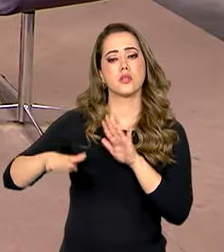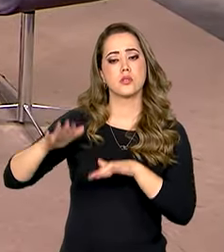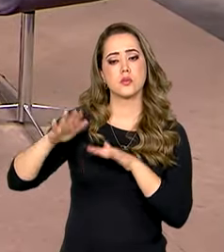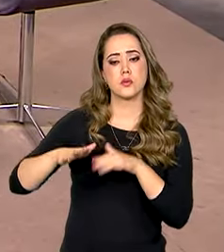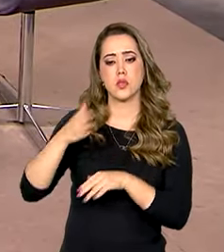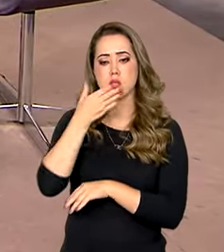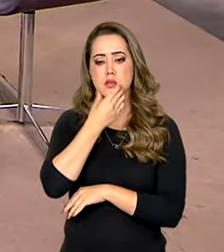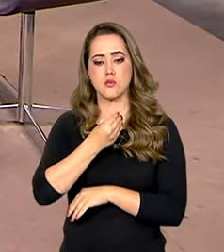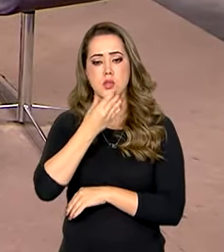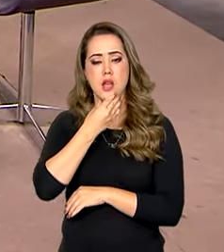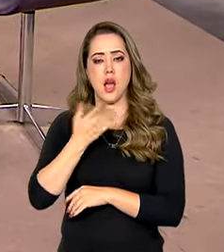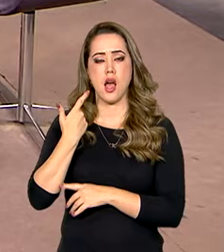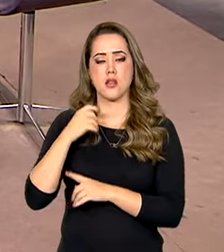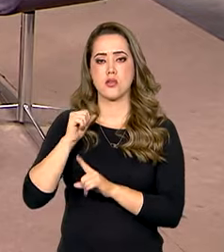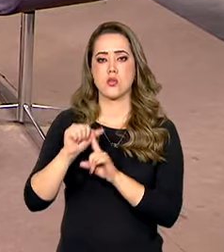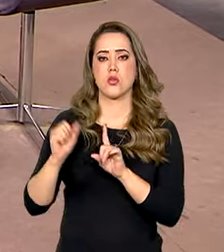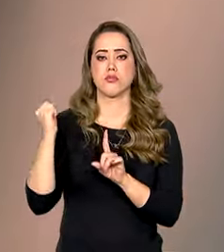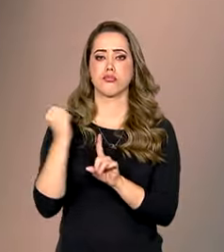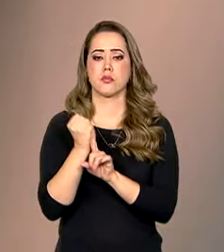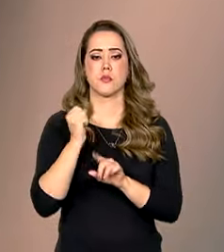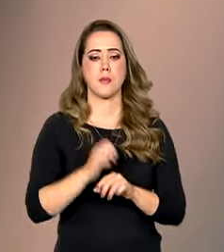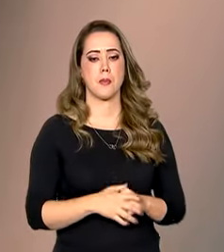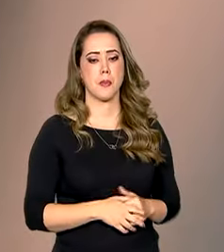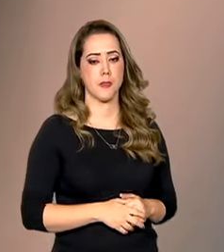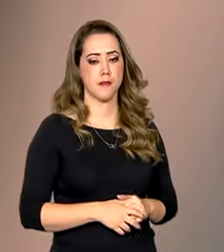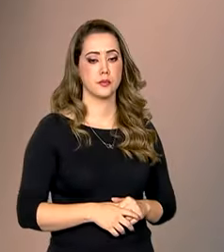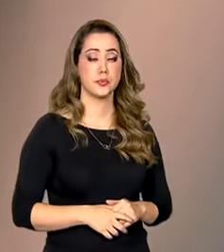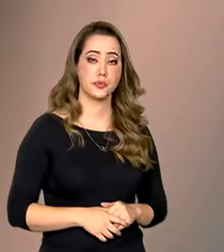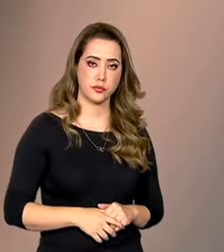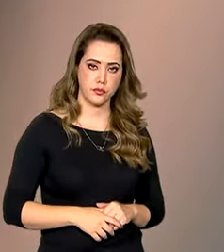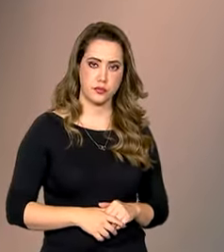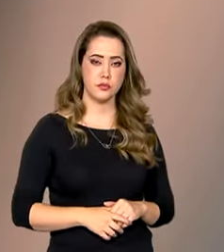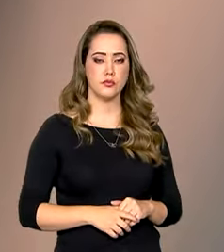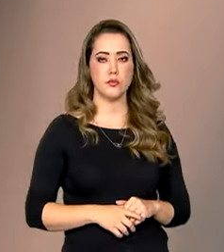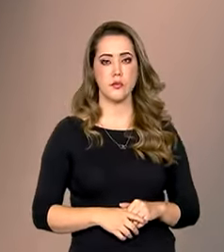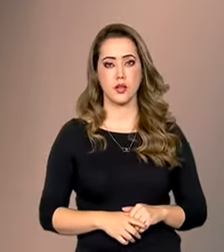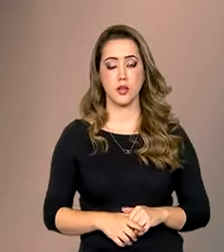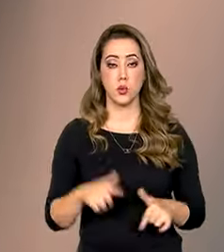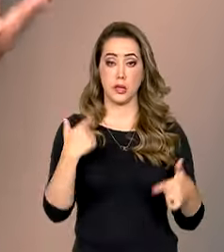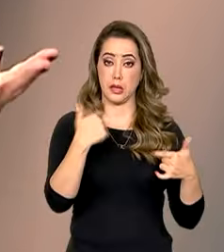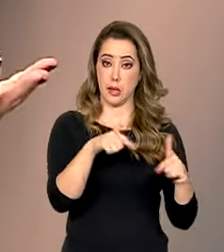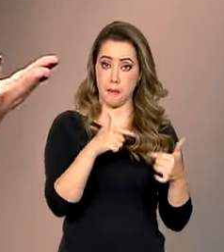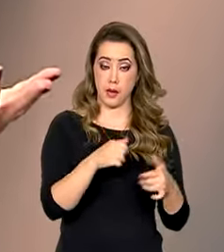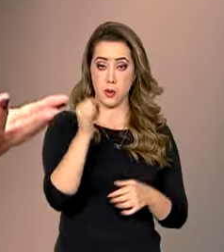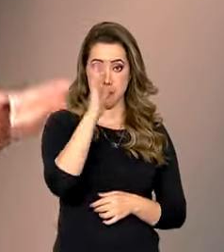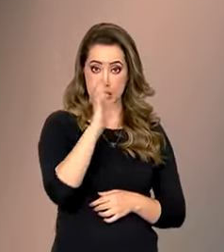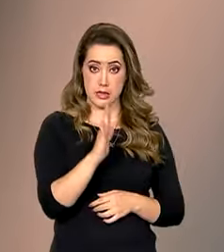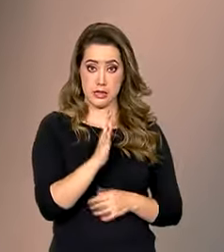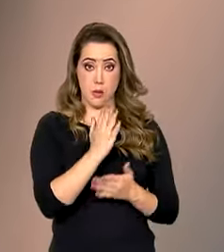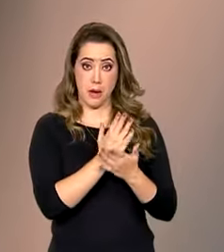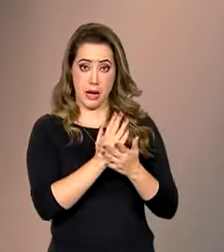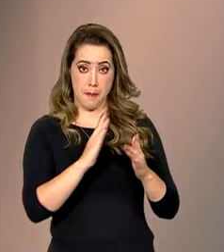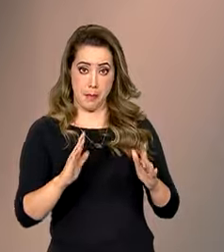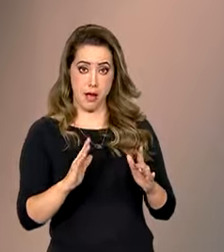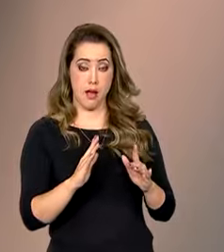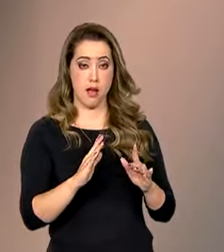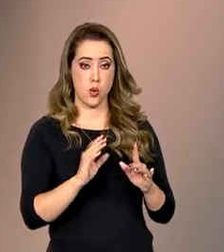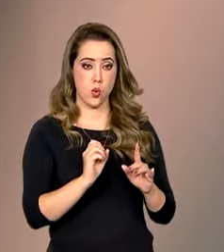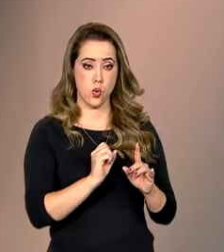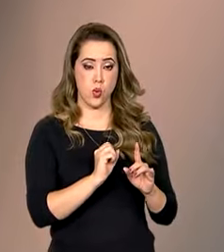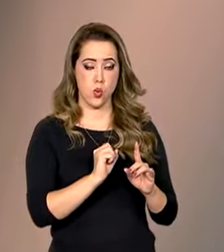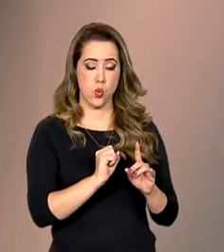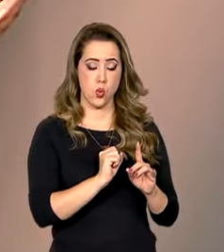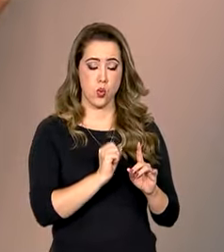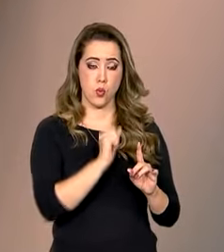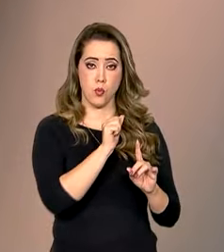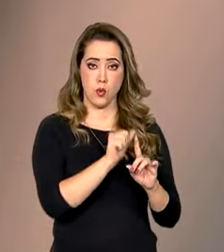homens a cometer o feminicídio. Exatamente. A iniciativa Brasil Sem Misoginia, ela tem o objetivo de